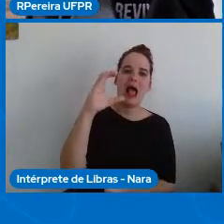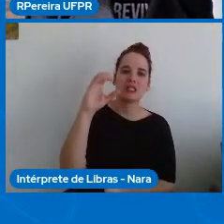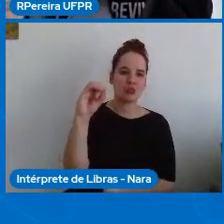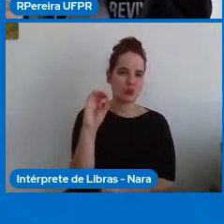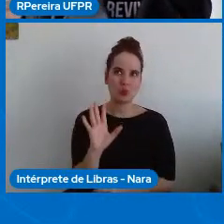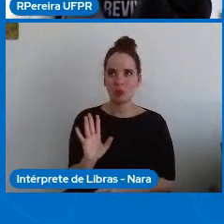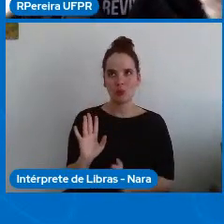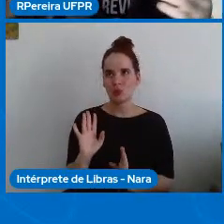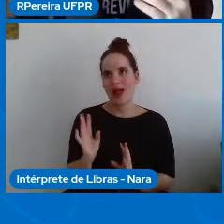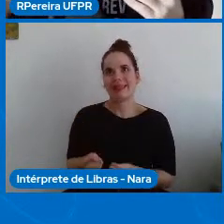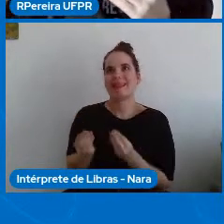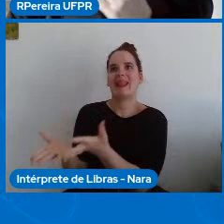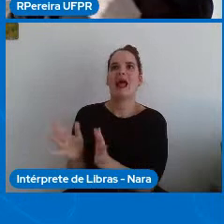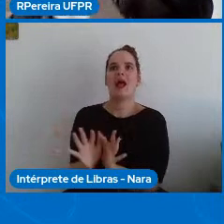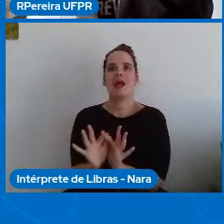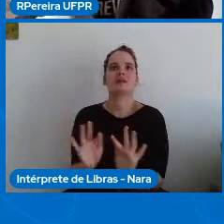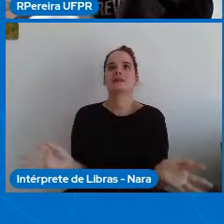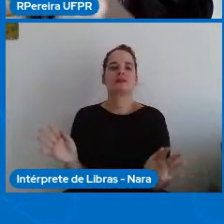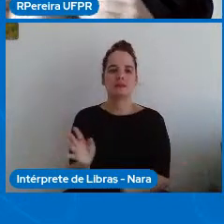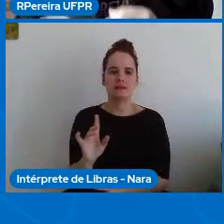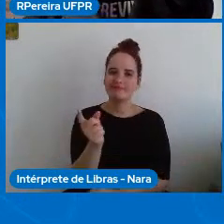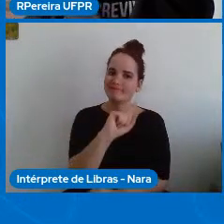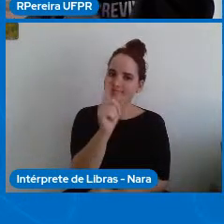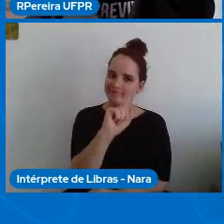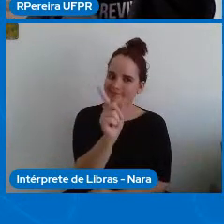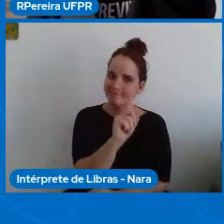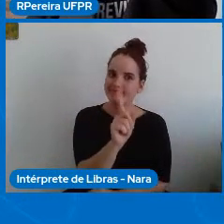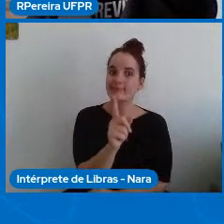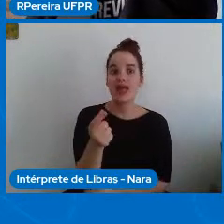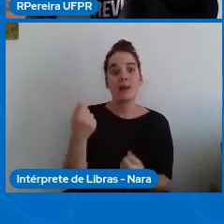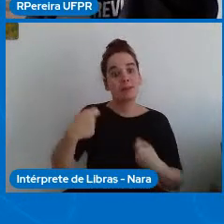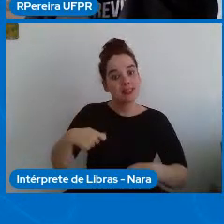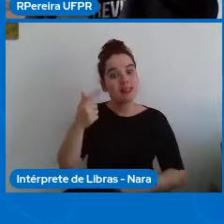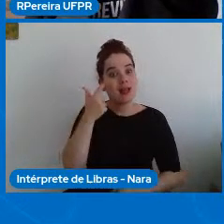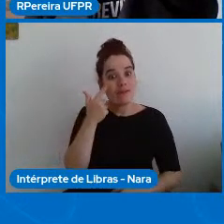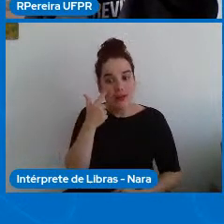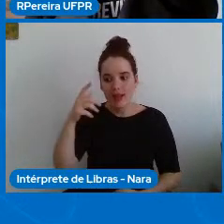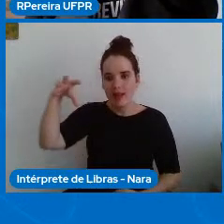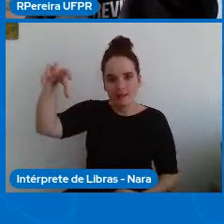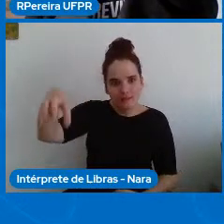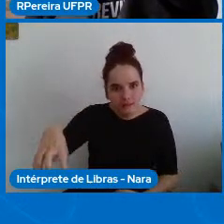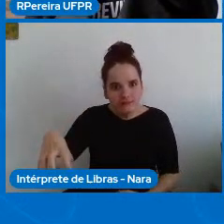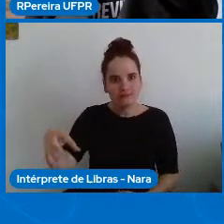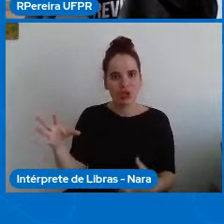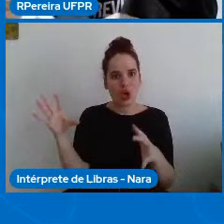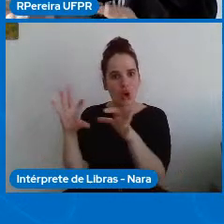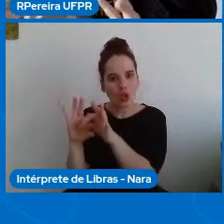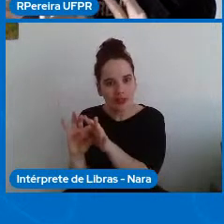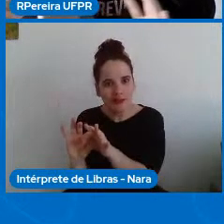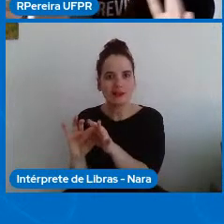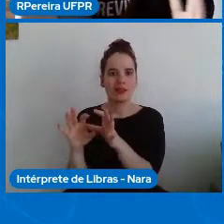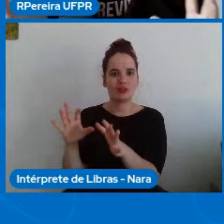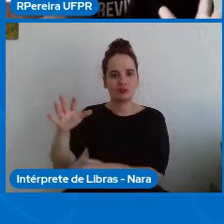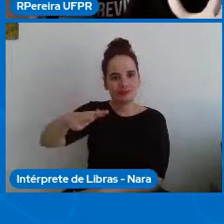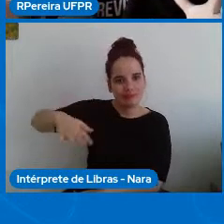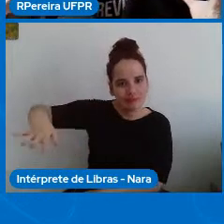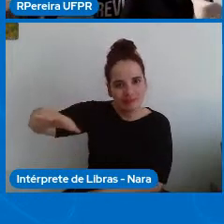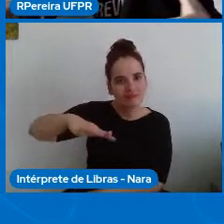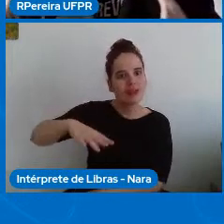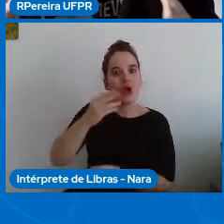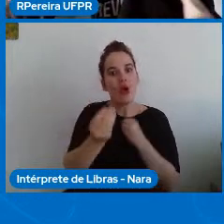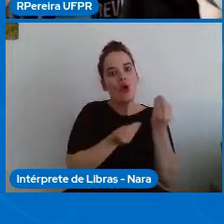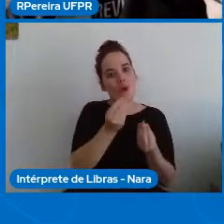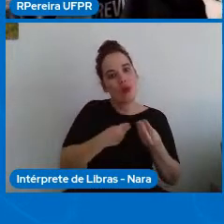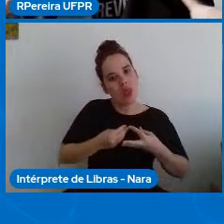como uma nova tecnologia é inserida num ambiente, é o... a questão de como